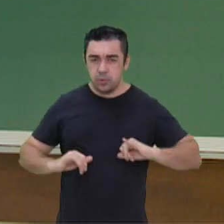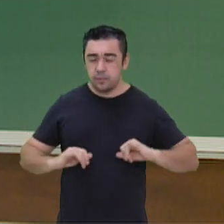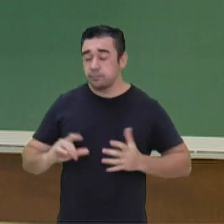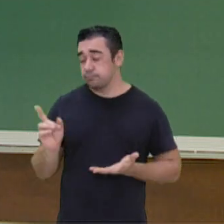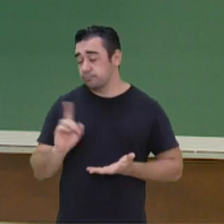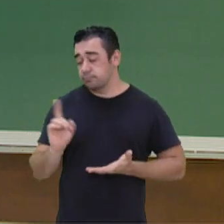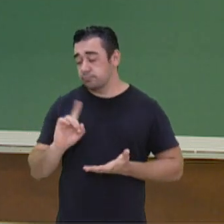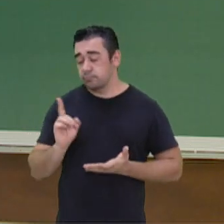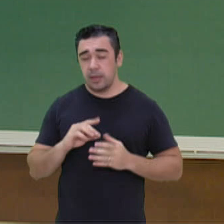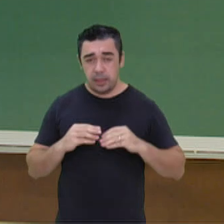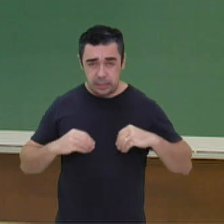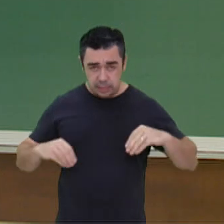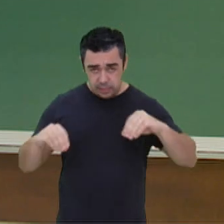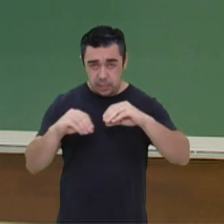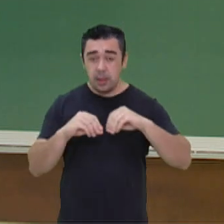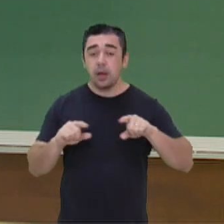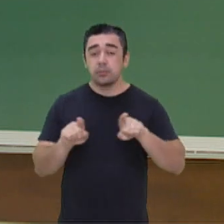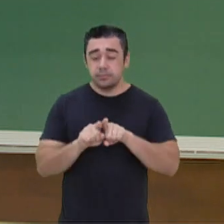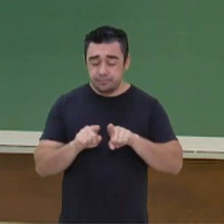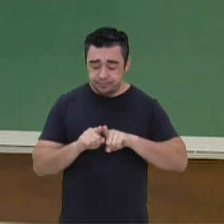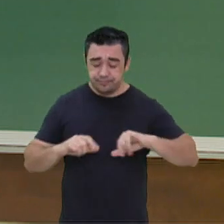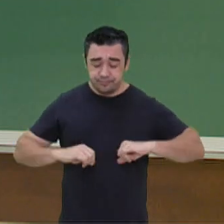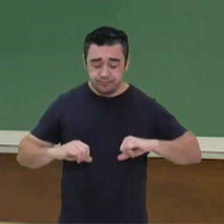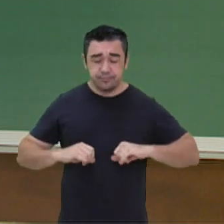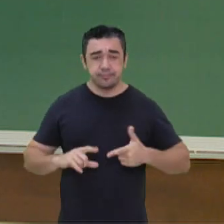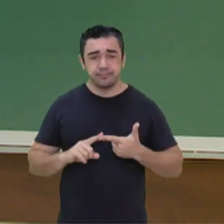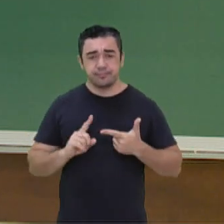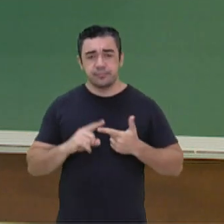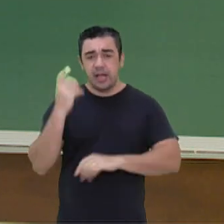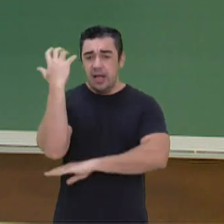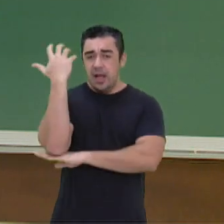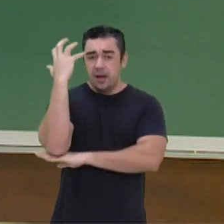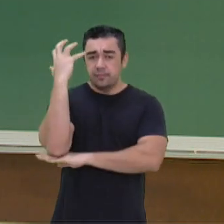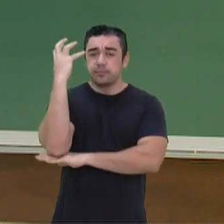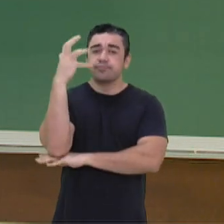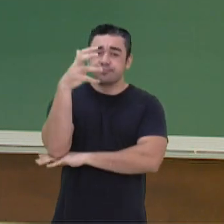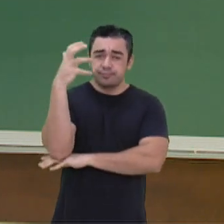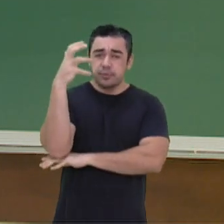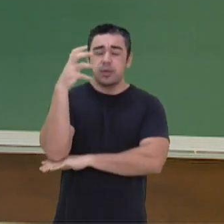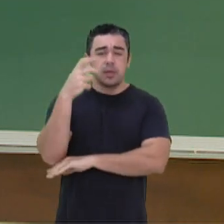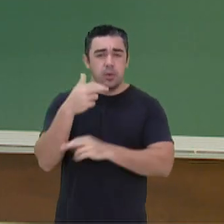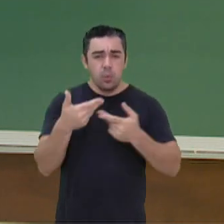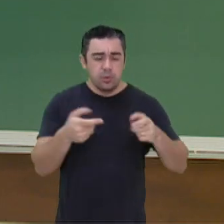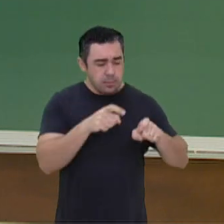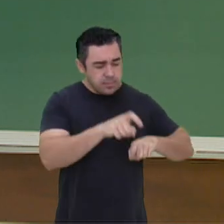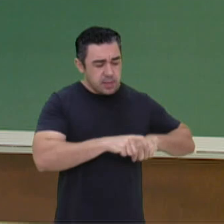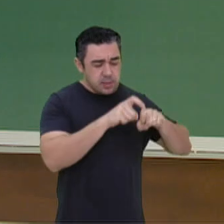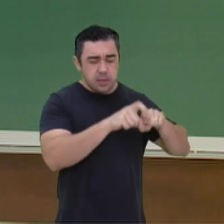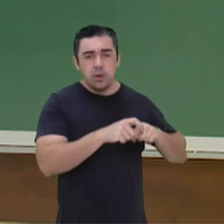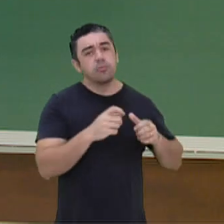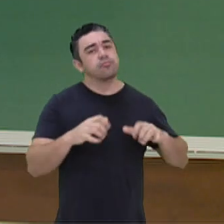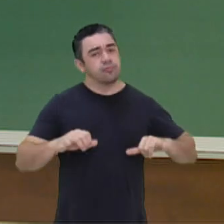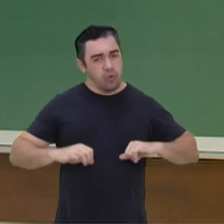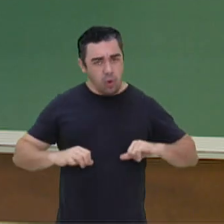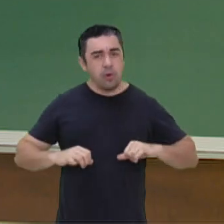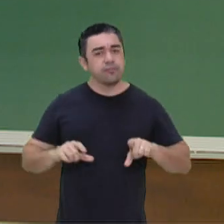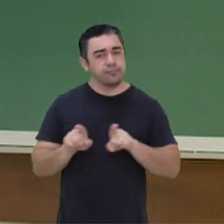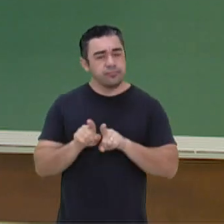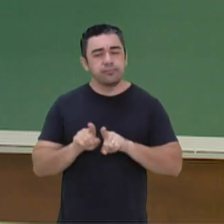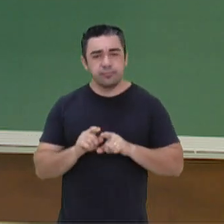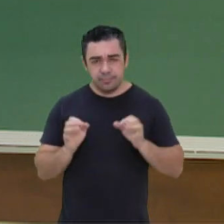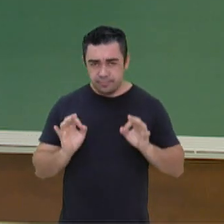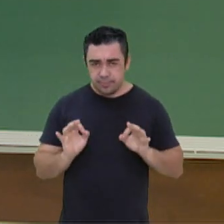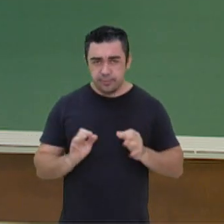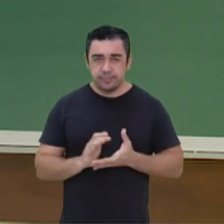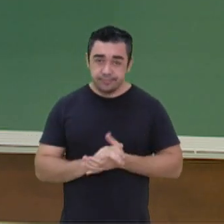Não. O solo também, né? As árvores, a plantação, tudo ali acaba sofrendo. Perfeito?